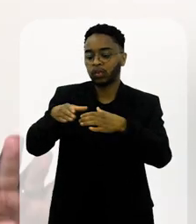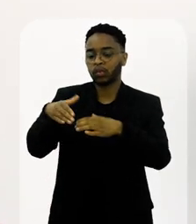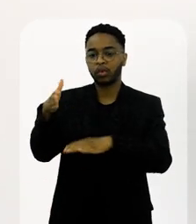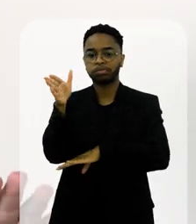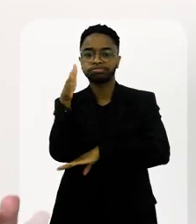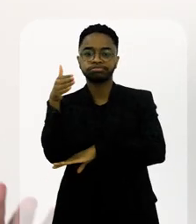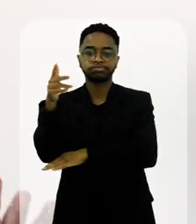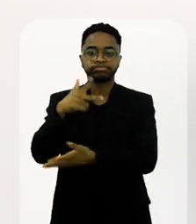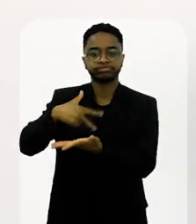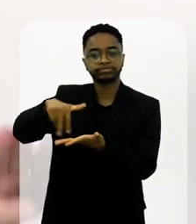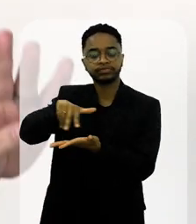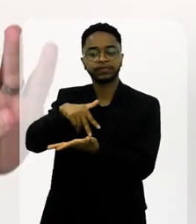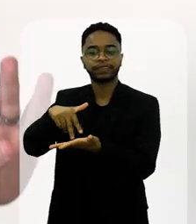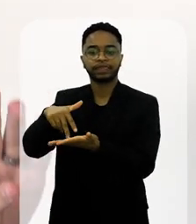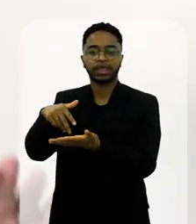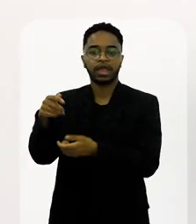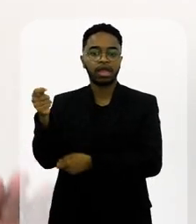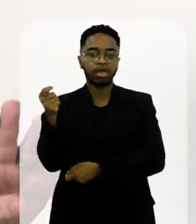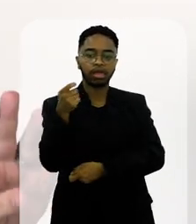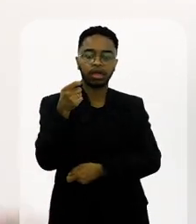que um casal de mestre sale porta-bandeira